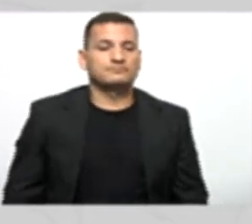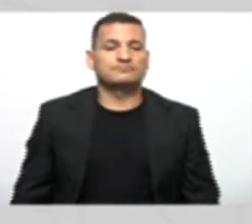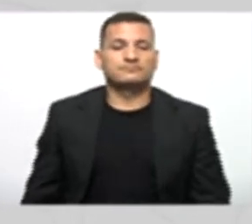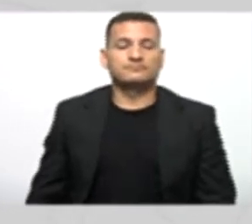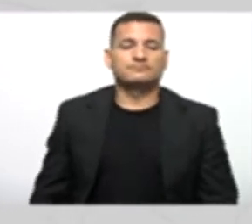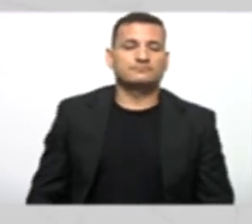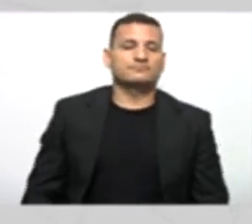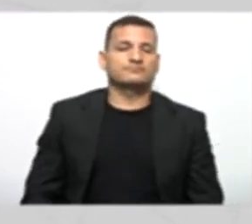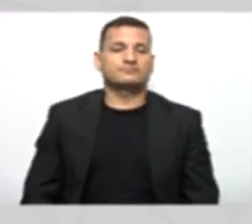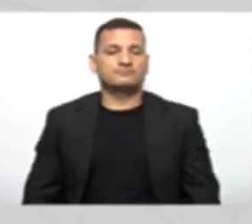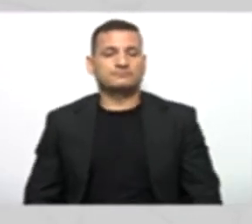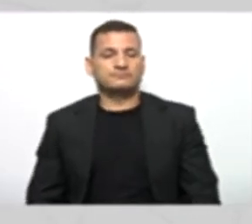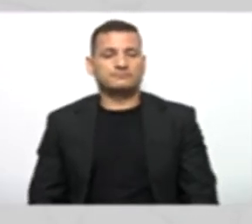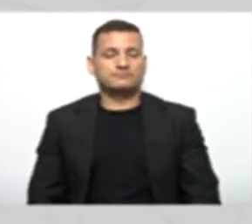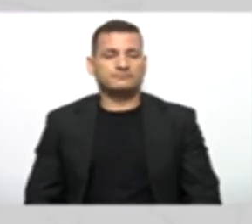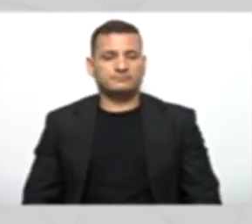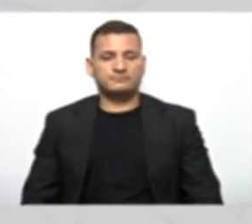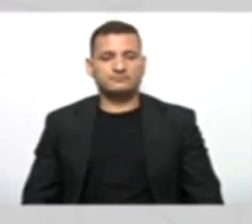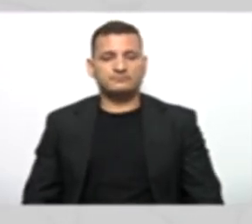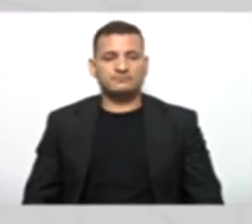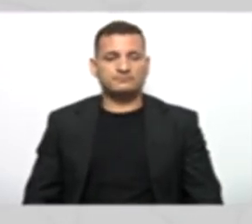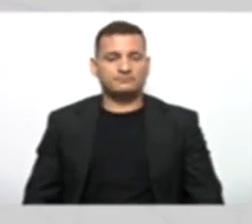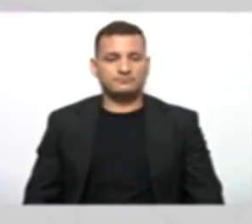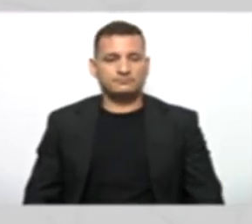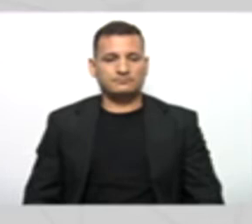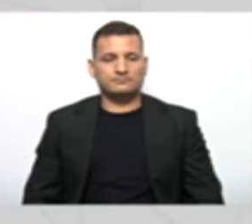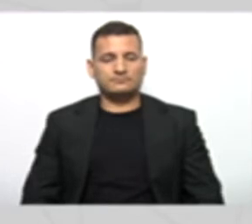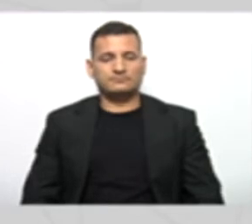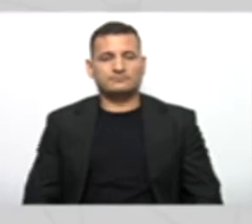onde está o método construtor Exib